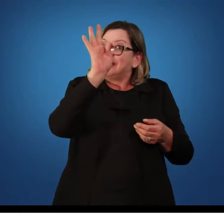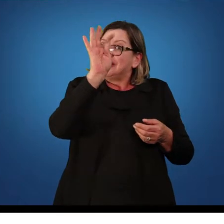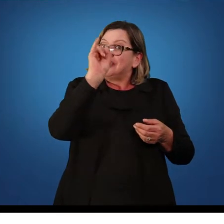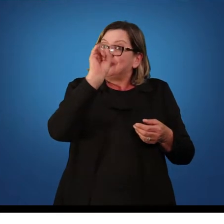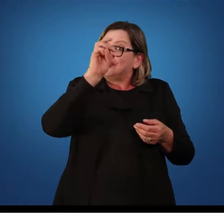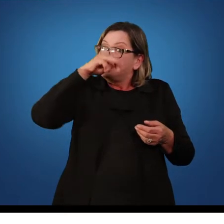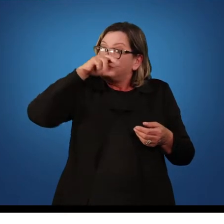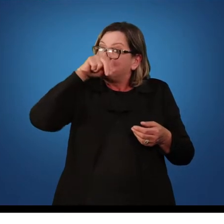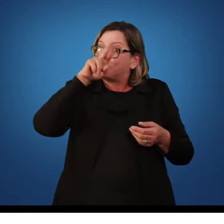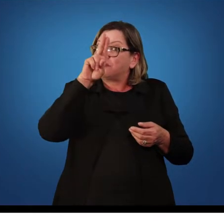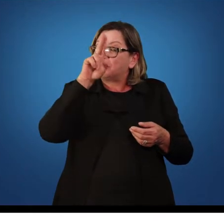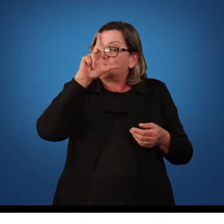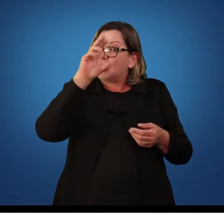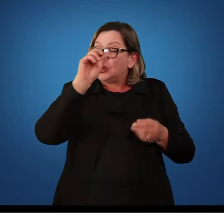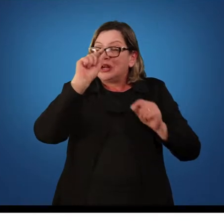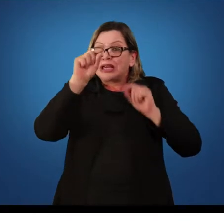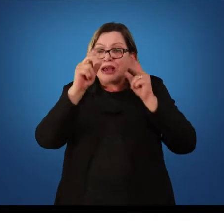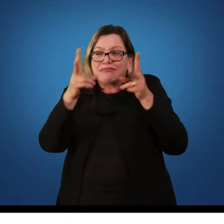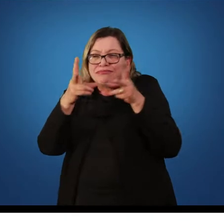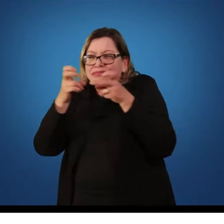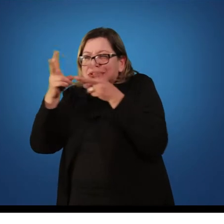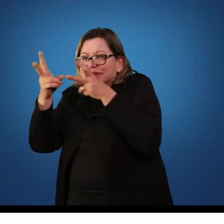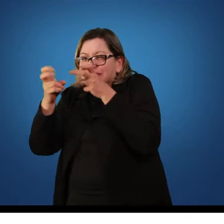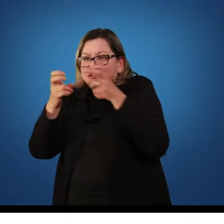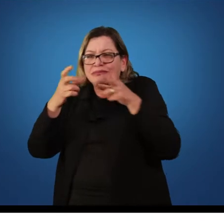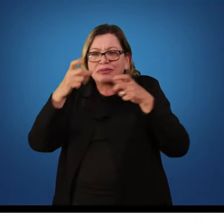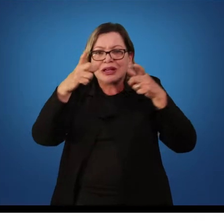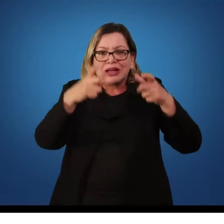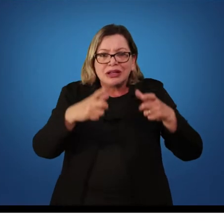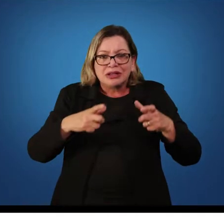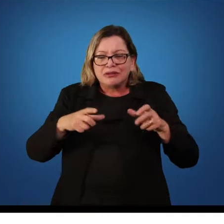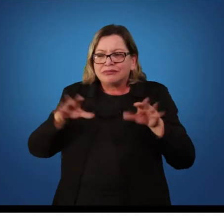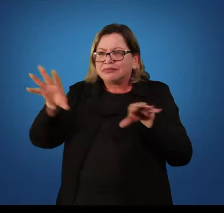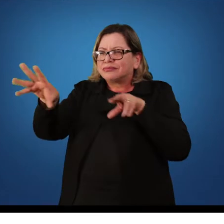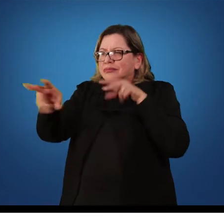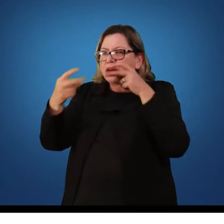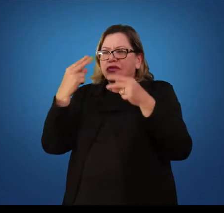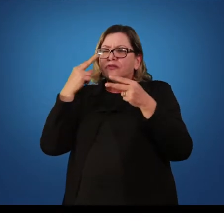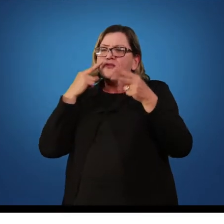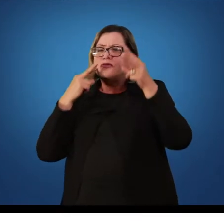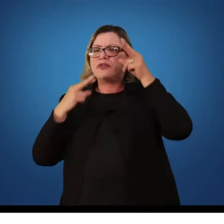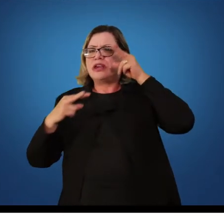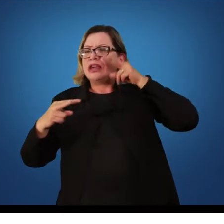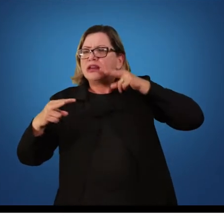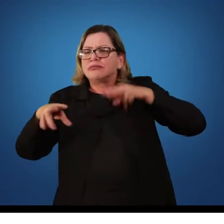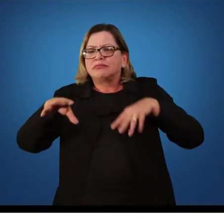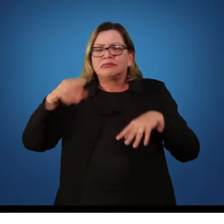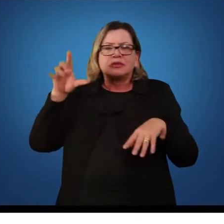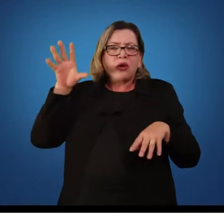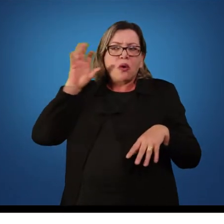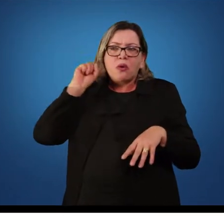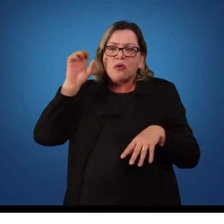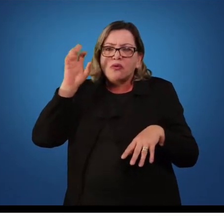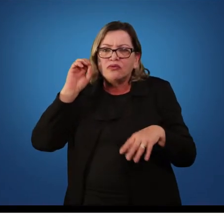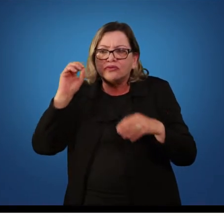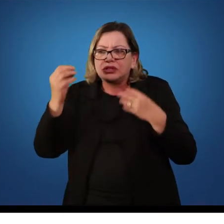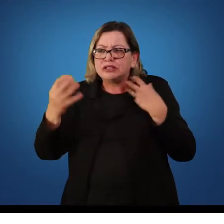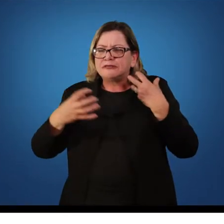percepção de informações ambientais pelos órgãos sensoriais como visão, audição,